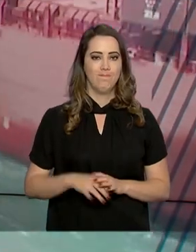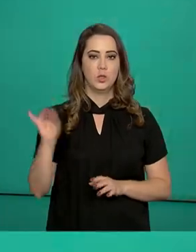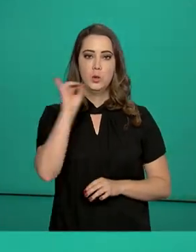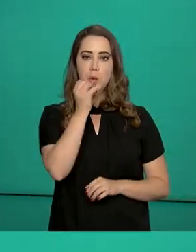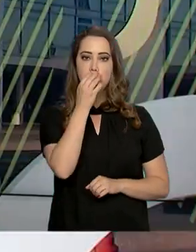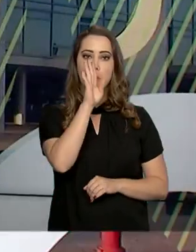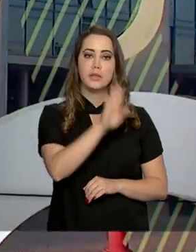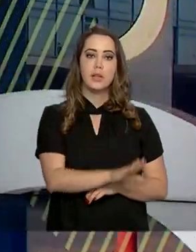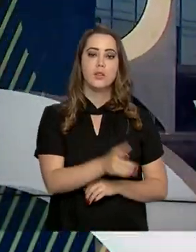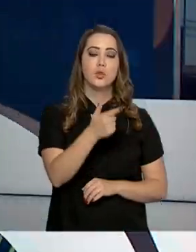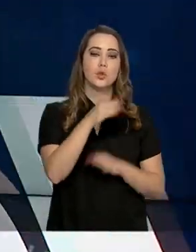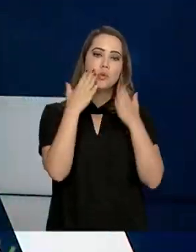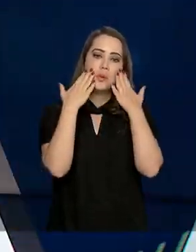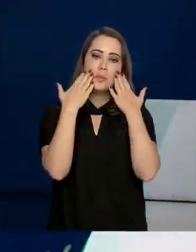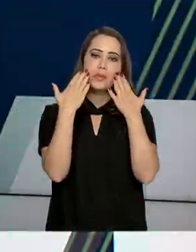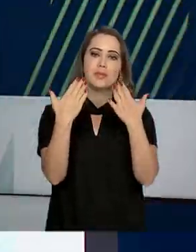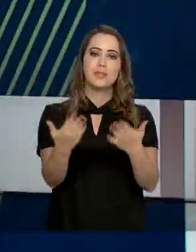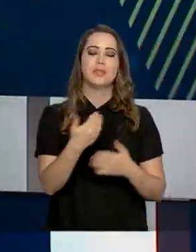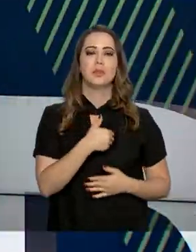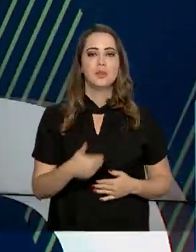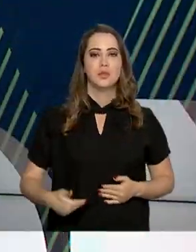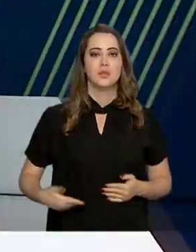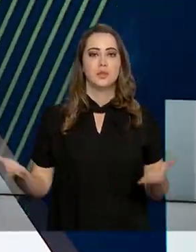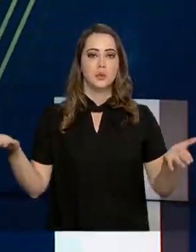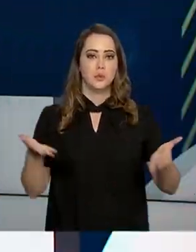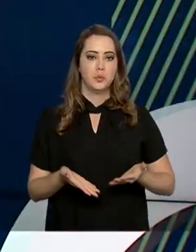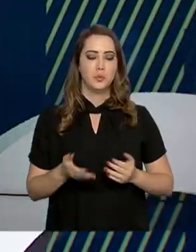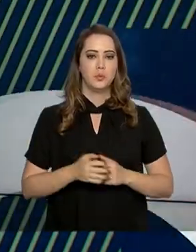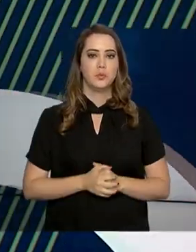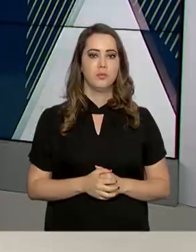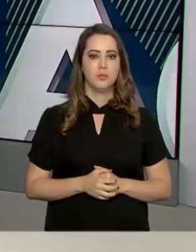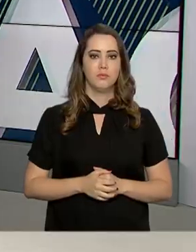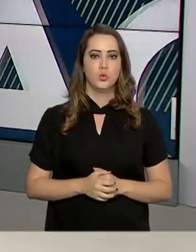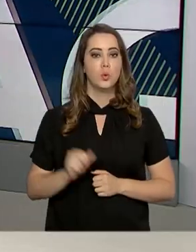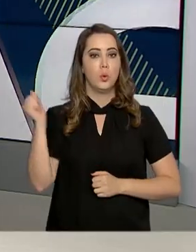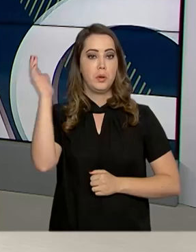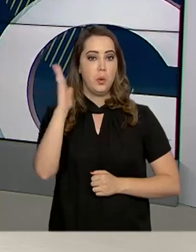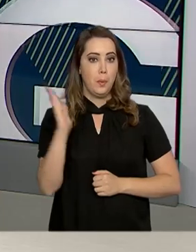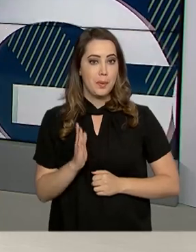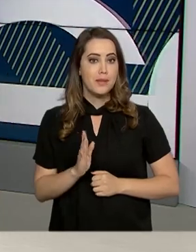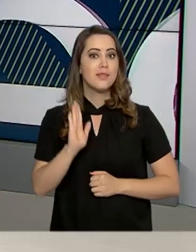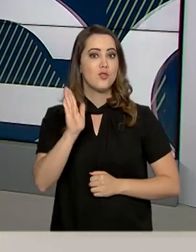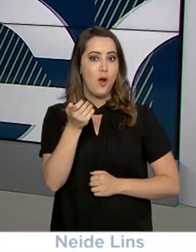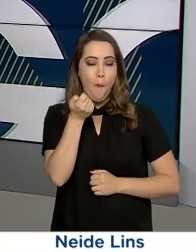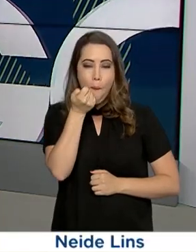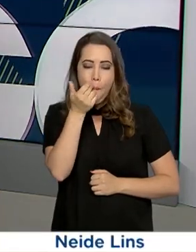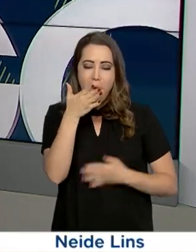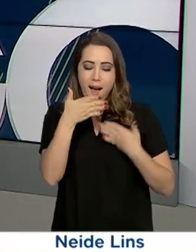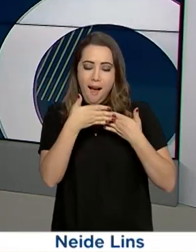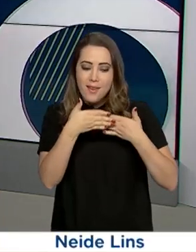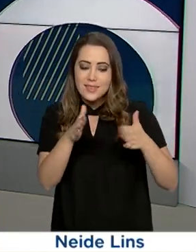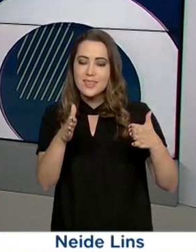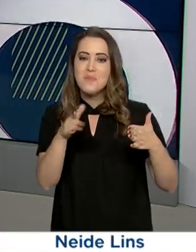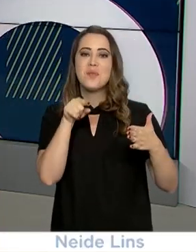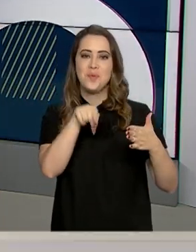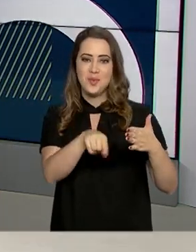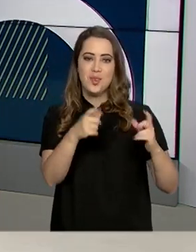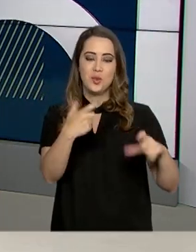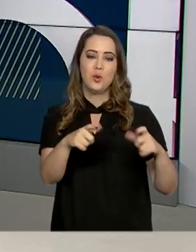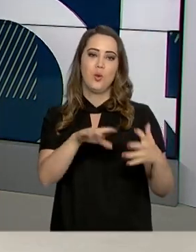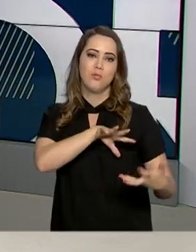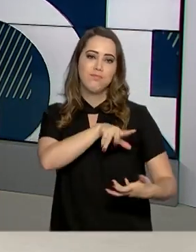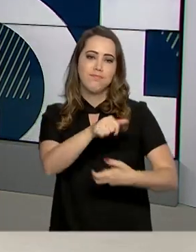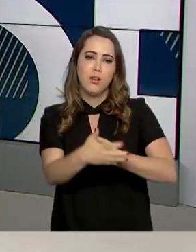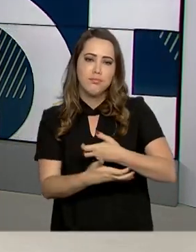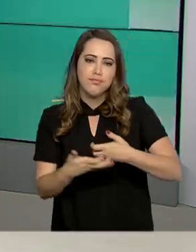Olá, boa tarde. Estamos de volta com mais uma edição do Governo Agora. O Brasil inaugura daqui a pouquinho a nova Estação Comandante